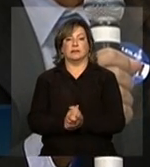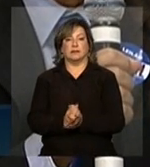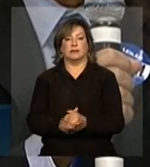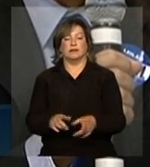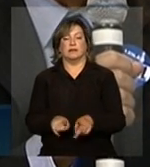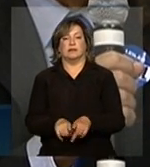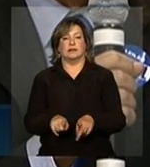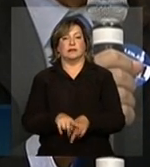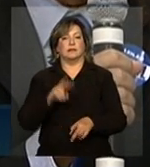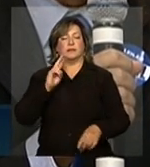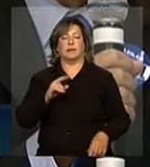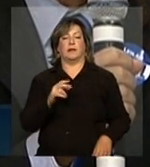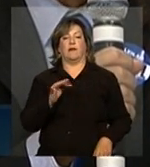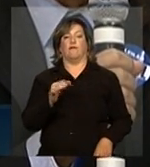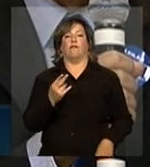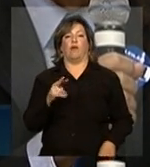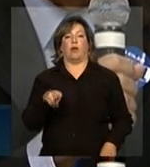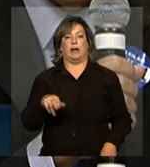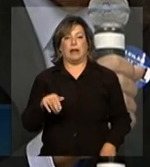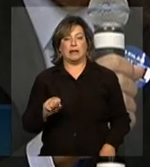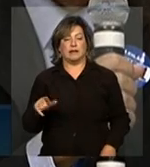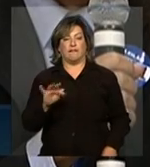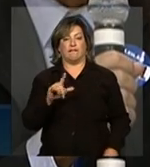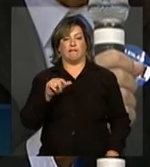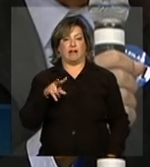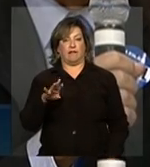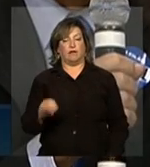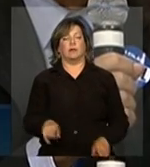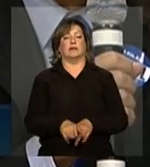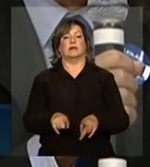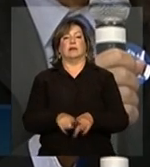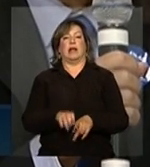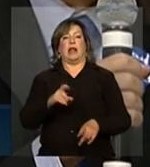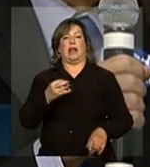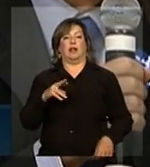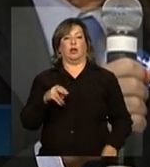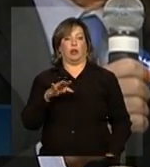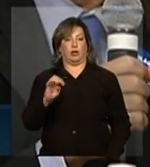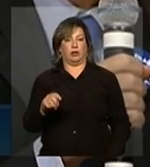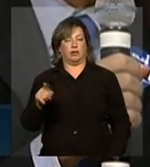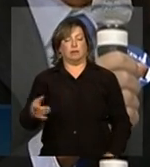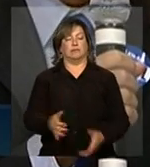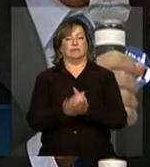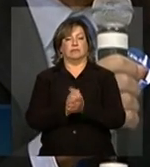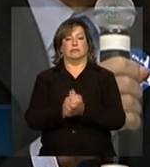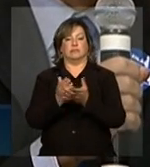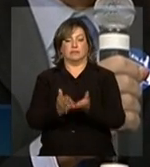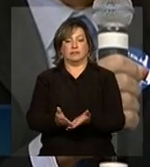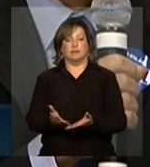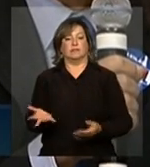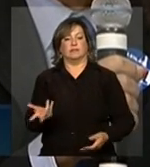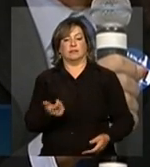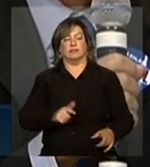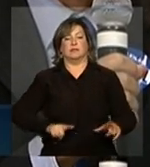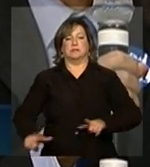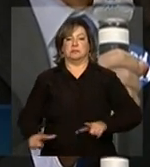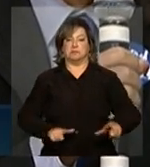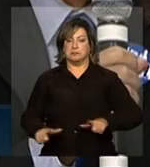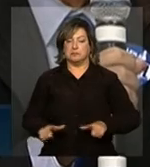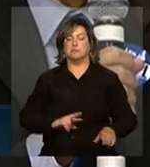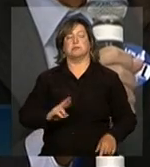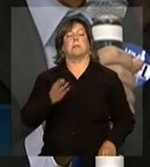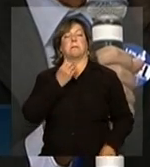do FUNAS, Flávio Dicá, presidente da Eletro Norte, Jusias. Parabenizá-los pelo excelente apresentado